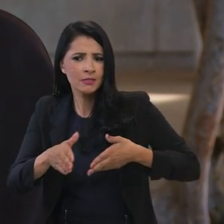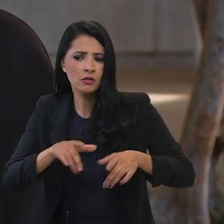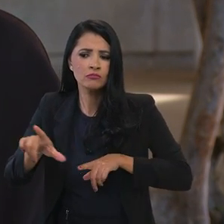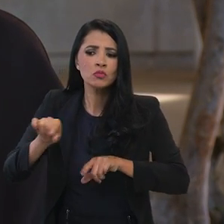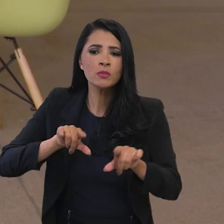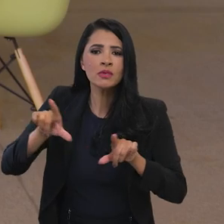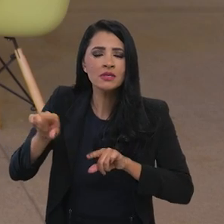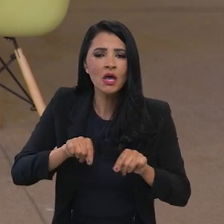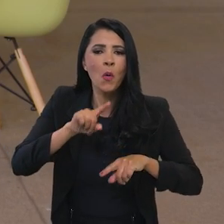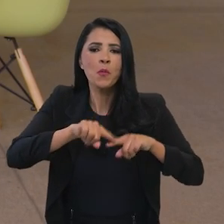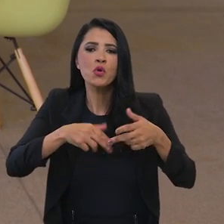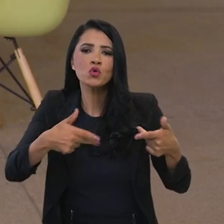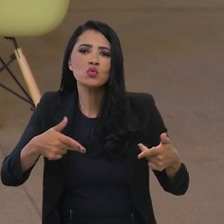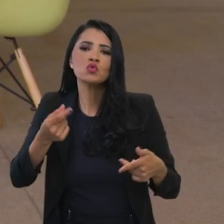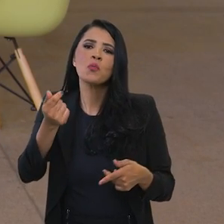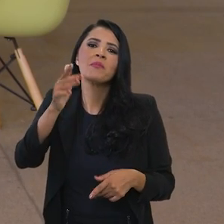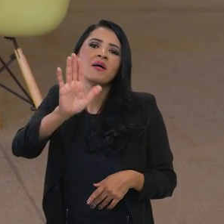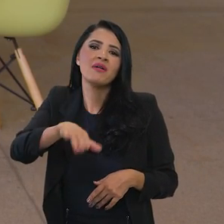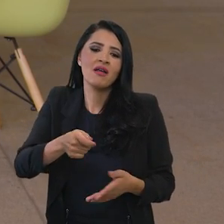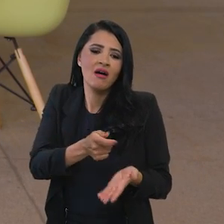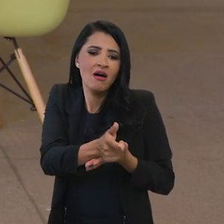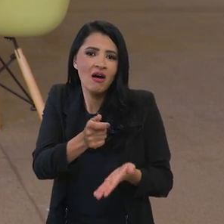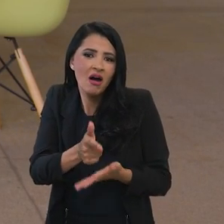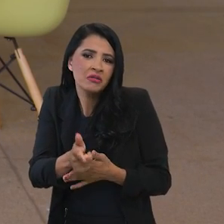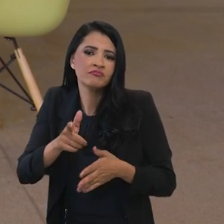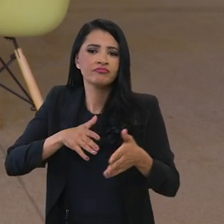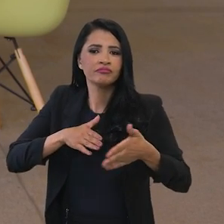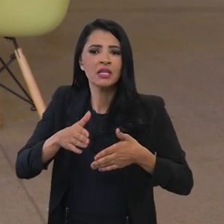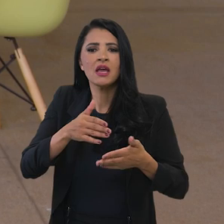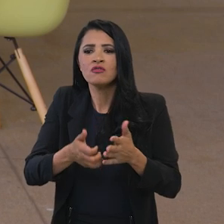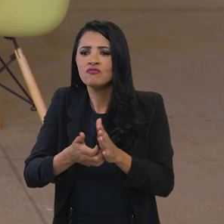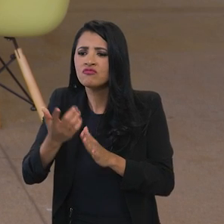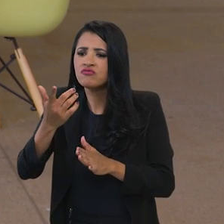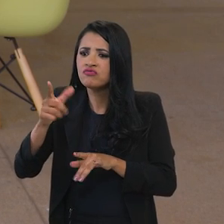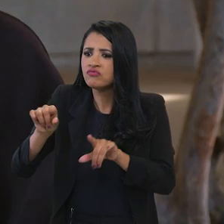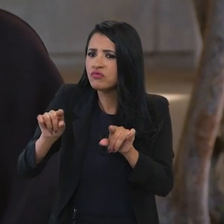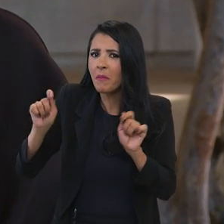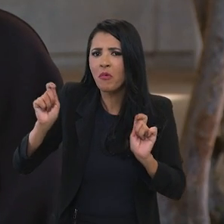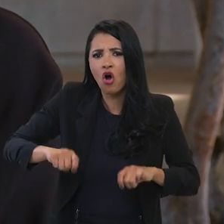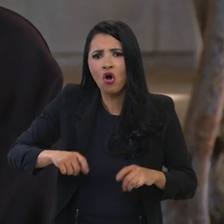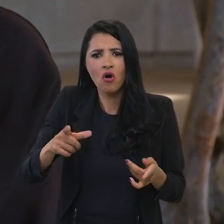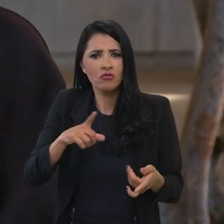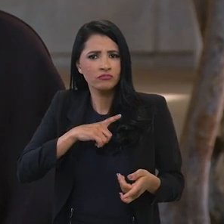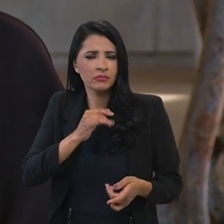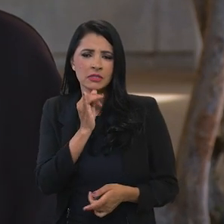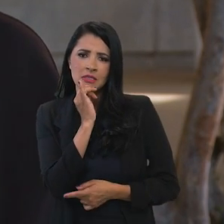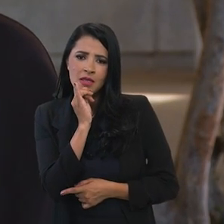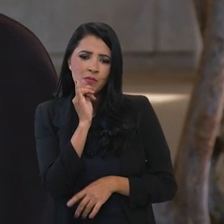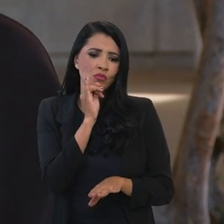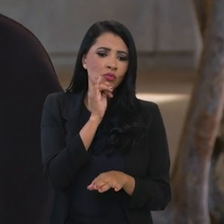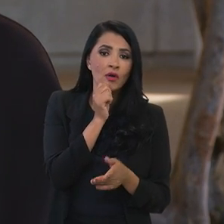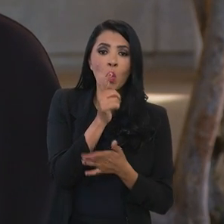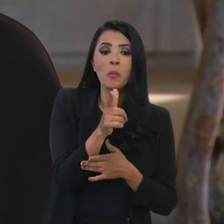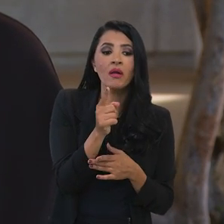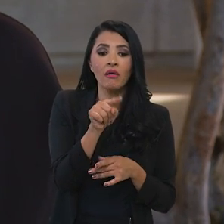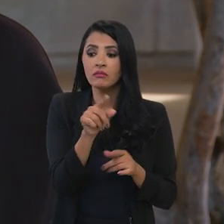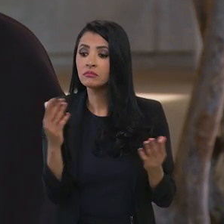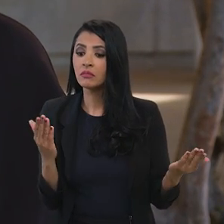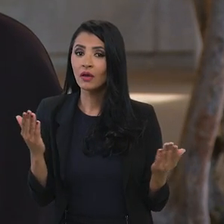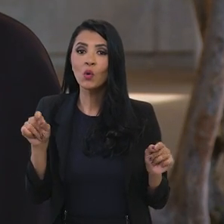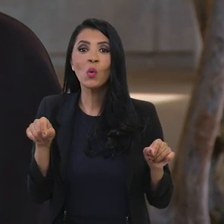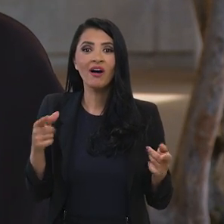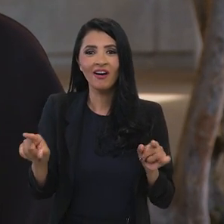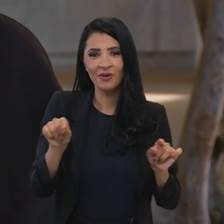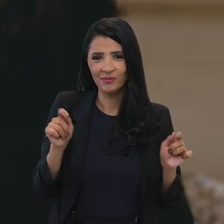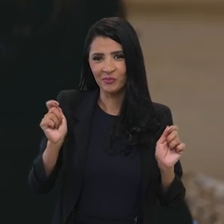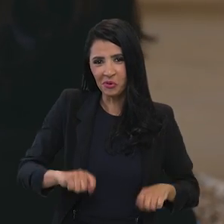possamos ter acesso a mais opções em termos de escolhas em termos de bens a serem adquiridos isso